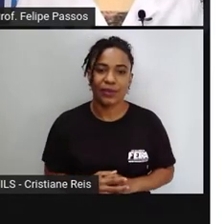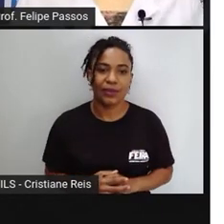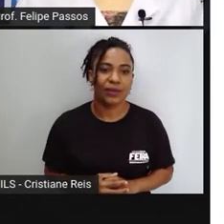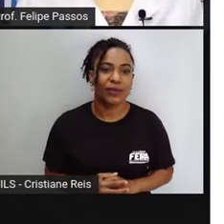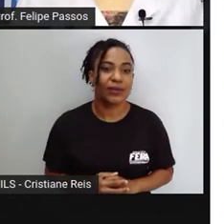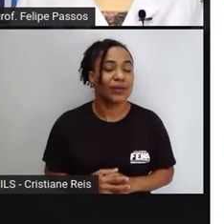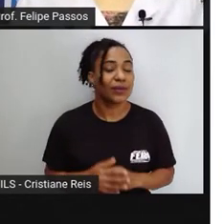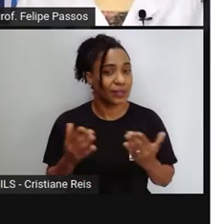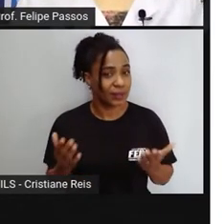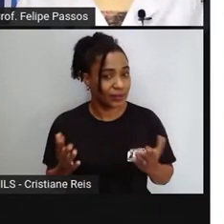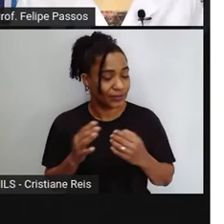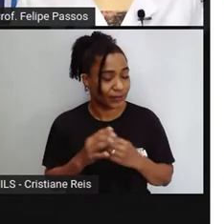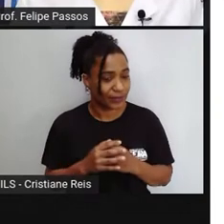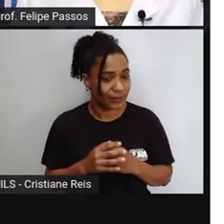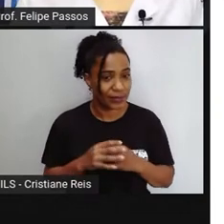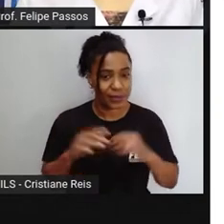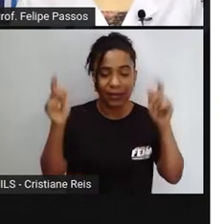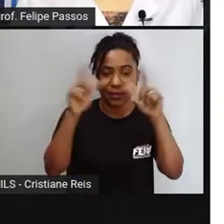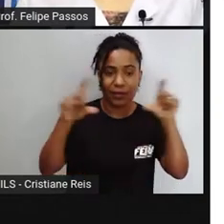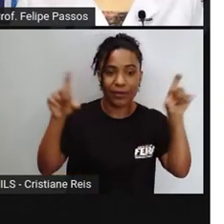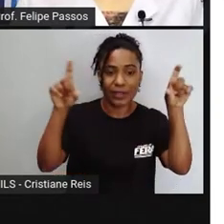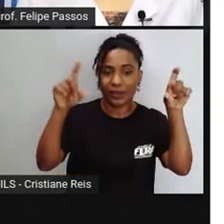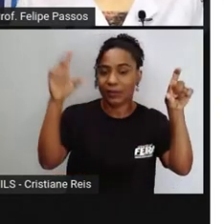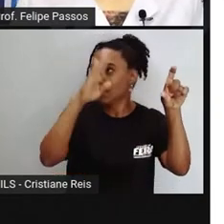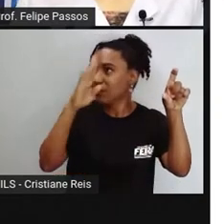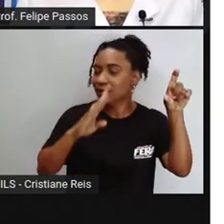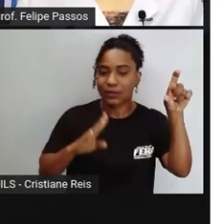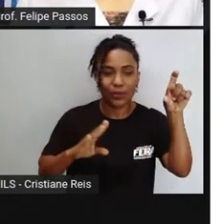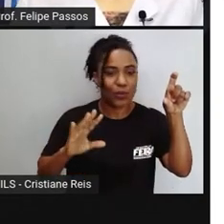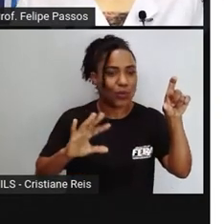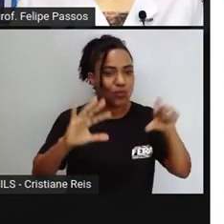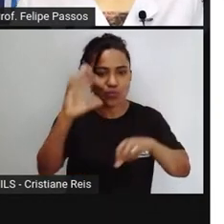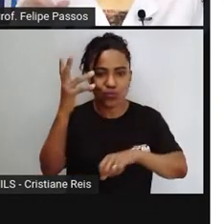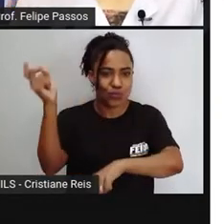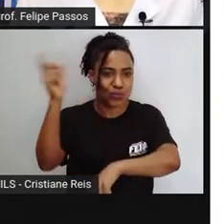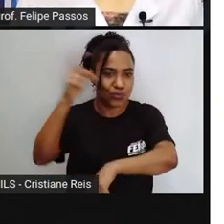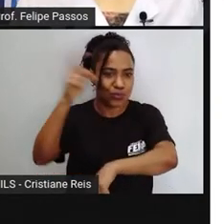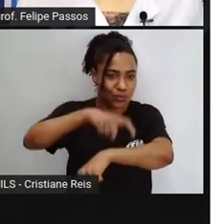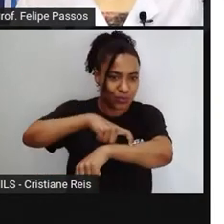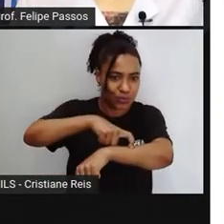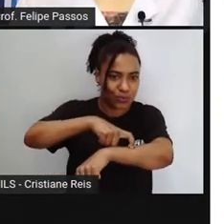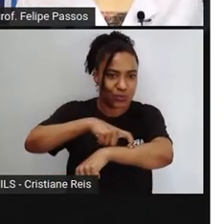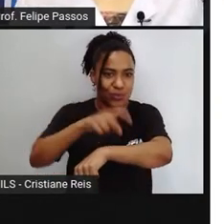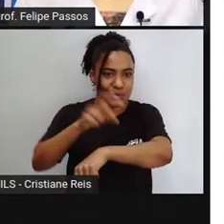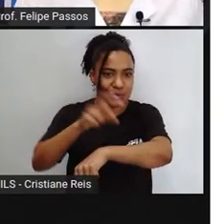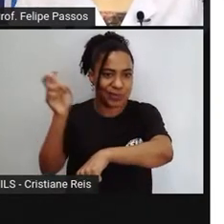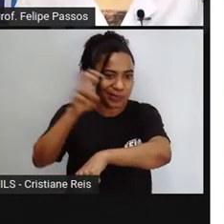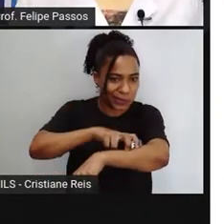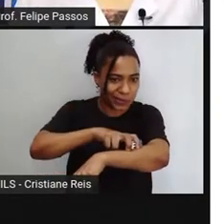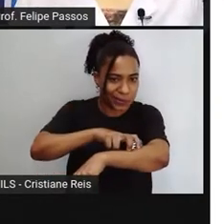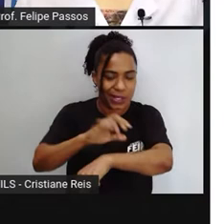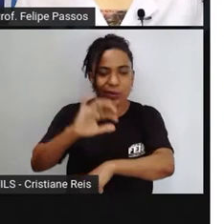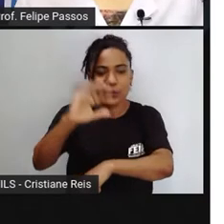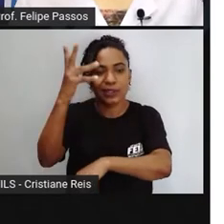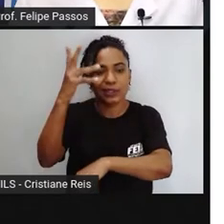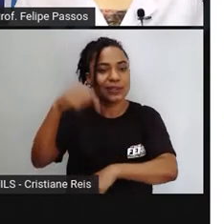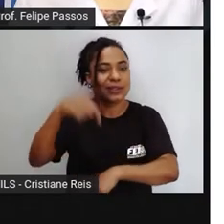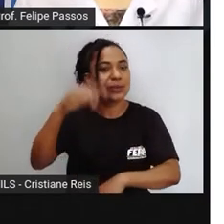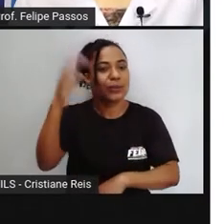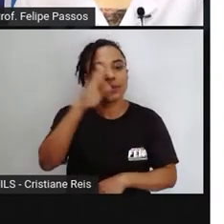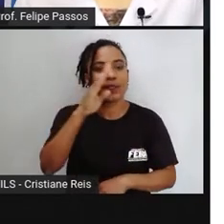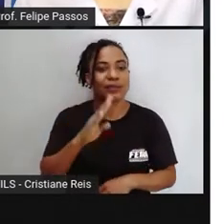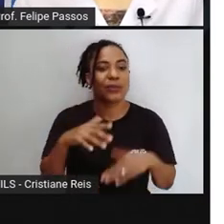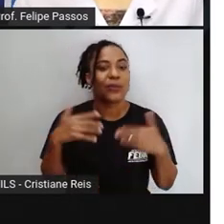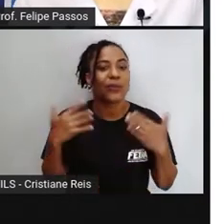acidentes com animais peçonhentos no Brasil. Isso eu tirei de uma cartilha sobre acidentes com animais peçonhentos do Instituto